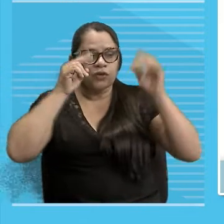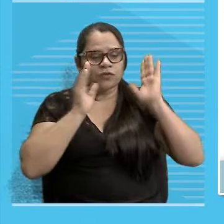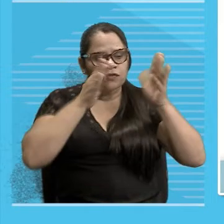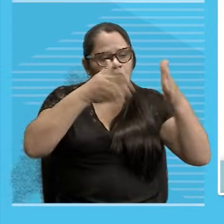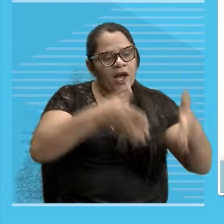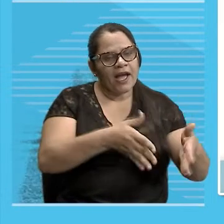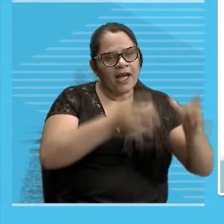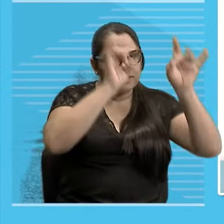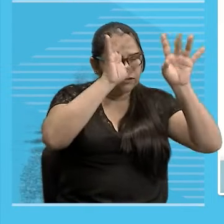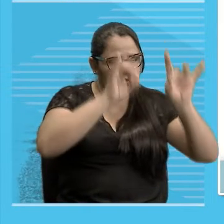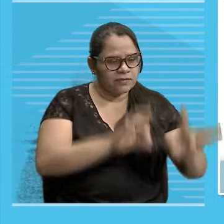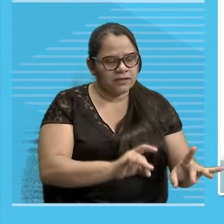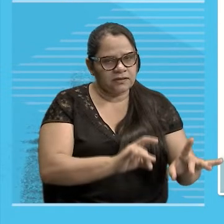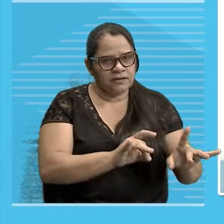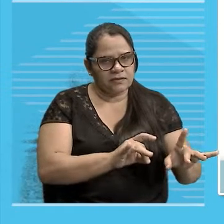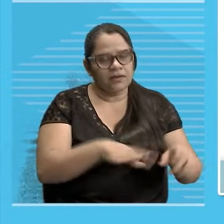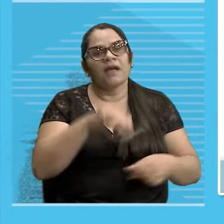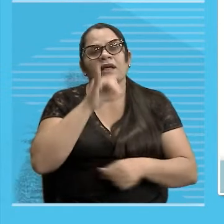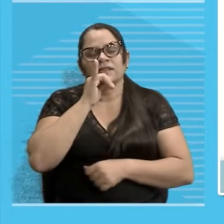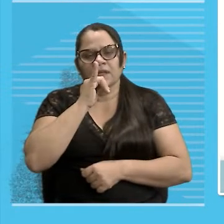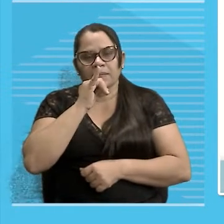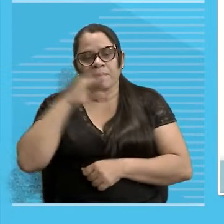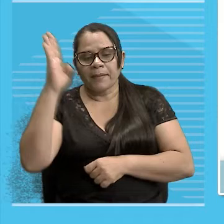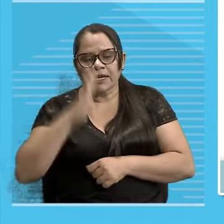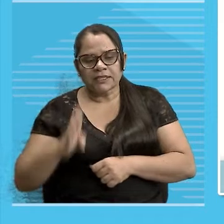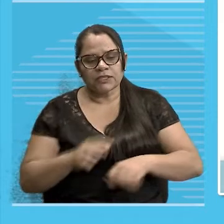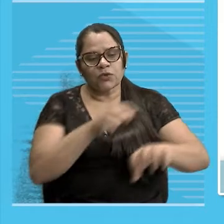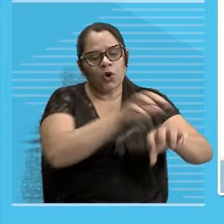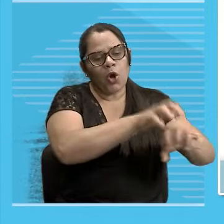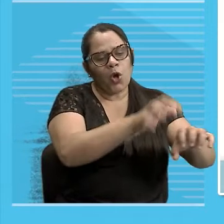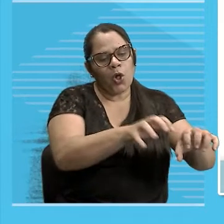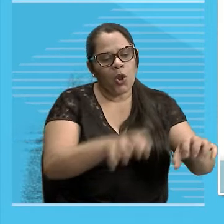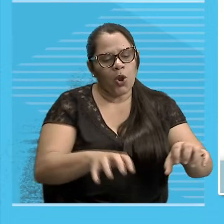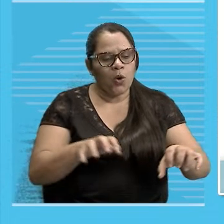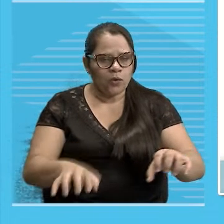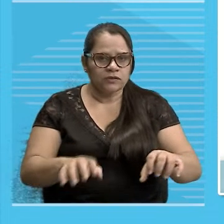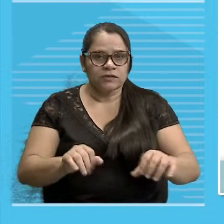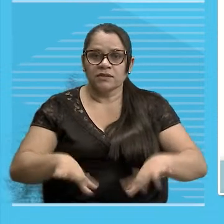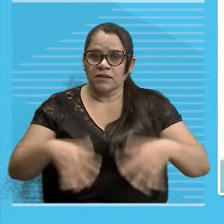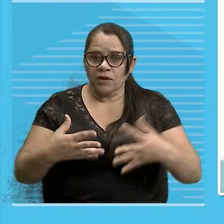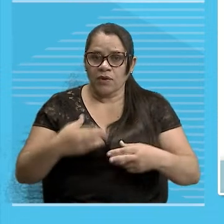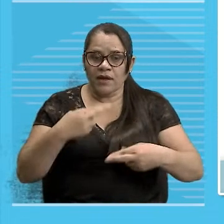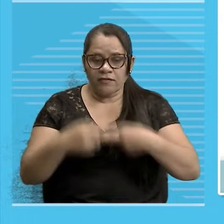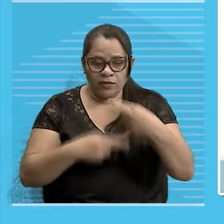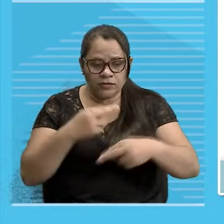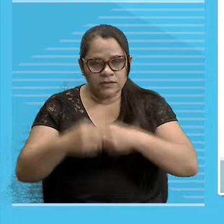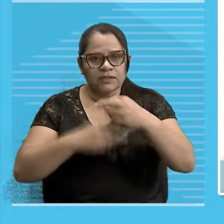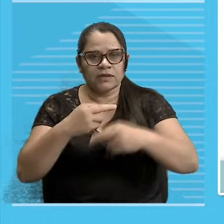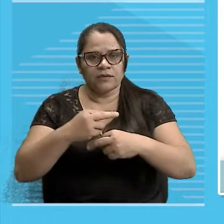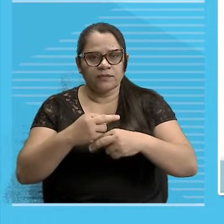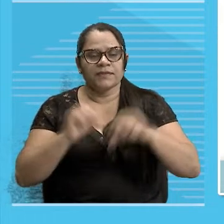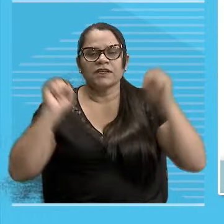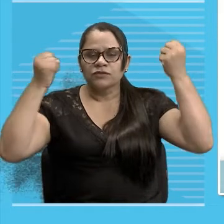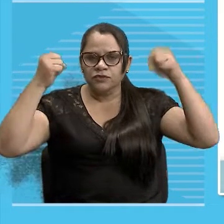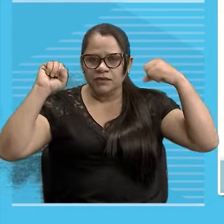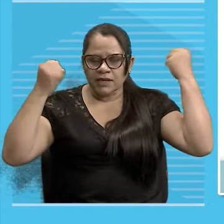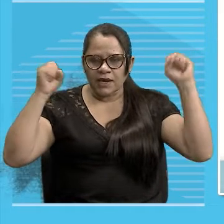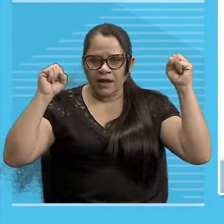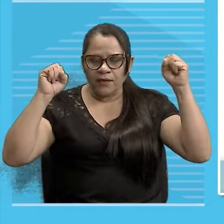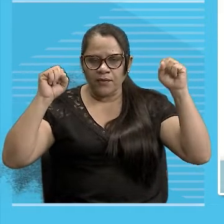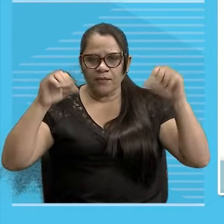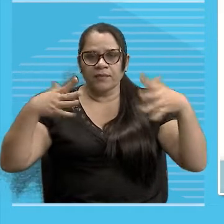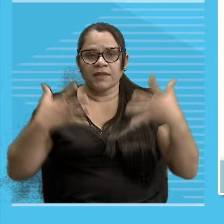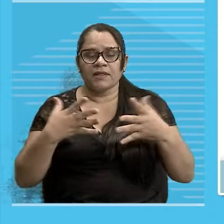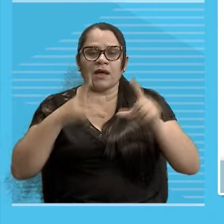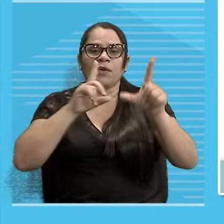Que mais Como Brasa e Colônia Por exemplo Revolução Industrial As iniciais aí Dessas palavras Tem que